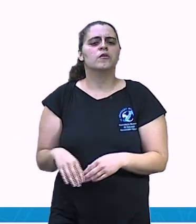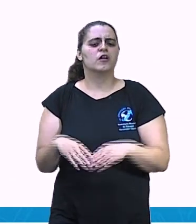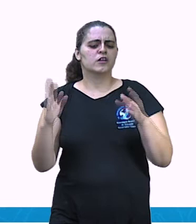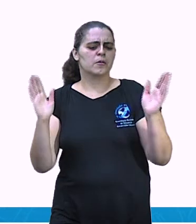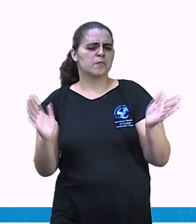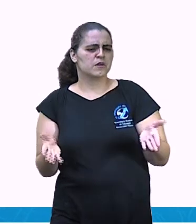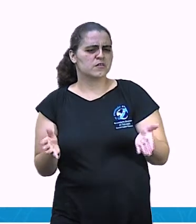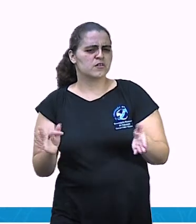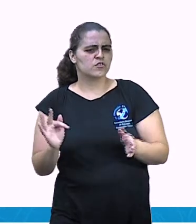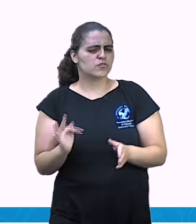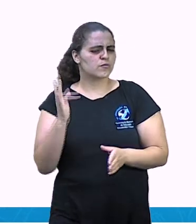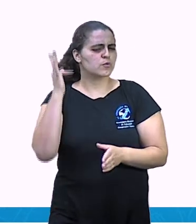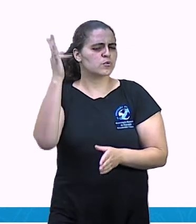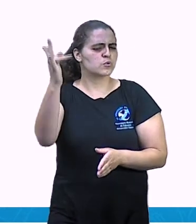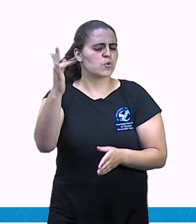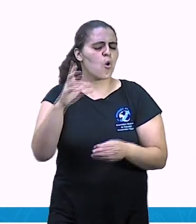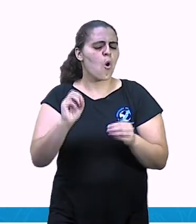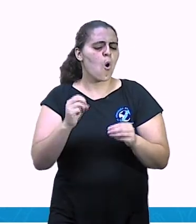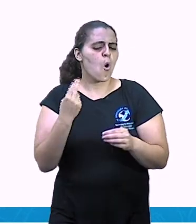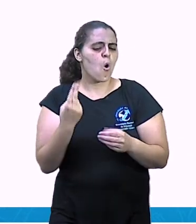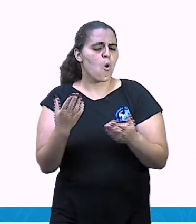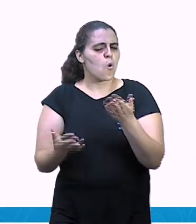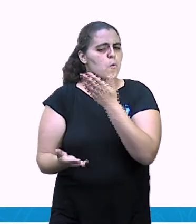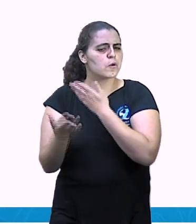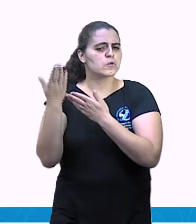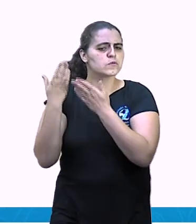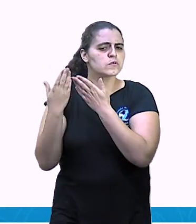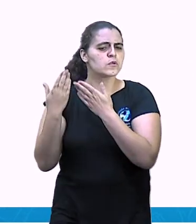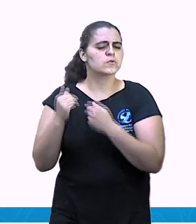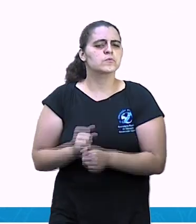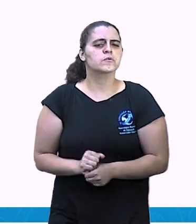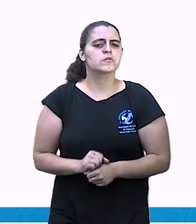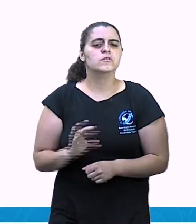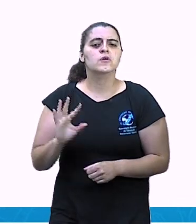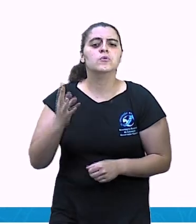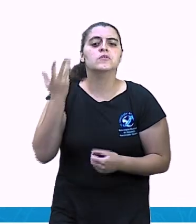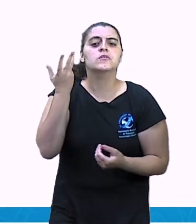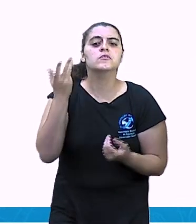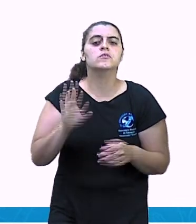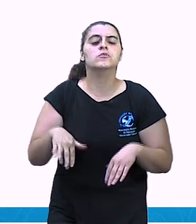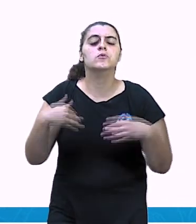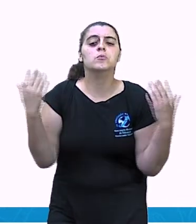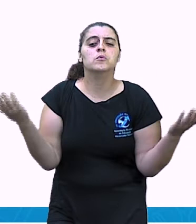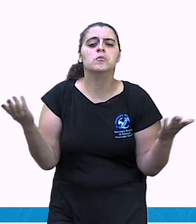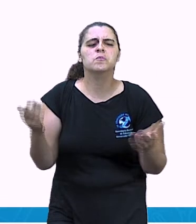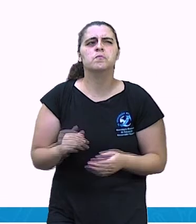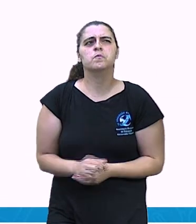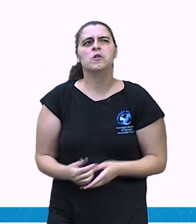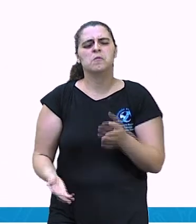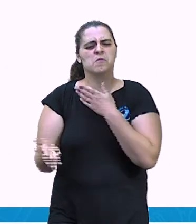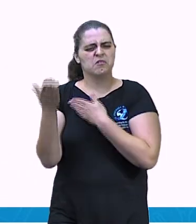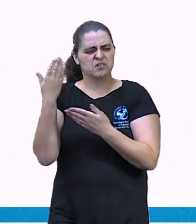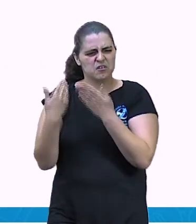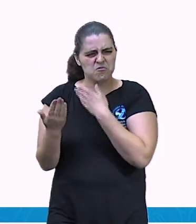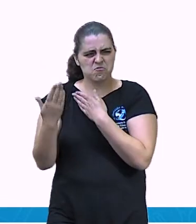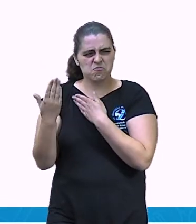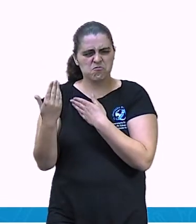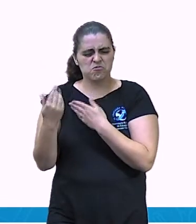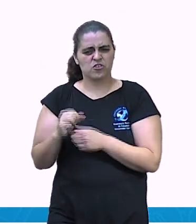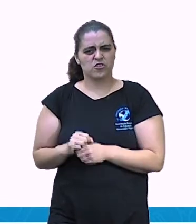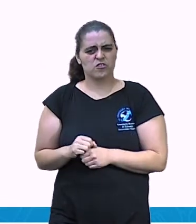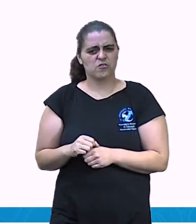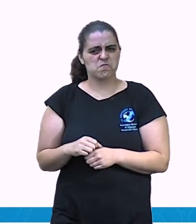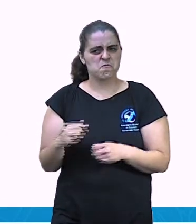Quando eu falo assim, hoje eu estudo matemática. Eu estou falando em algo do passado, que já